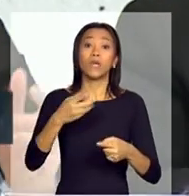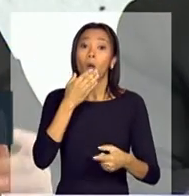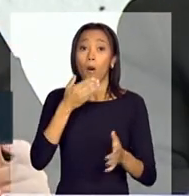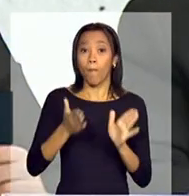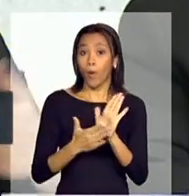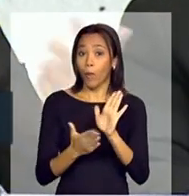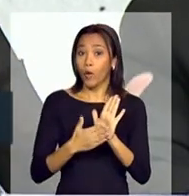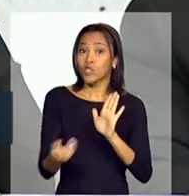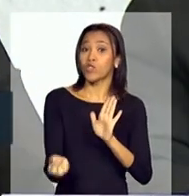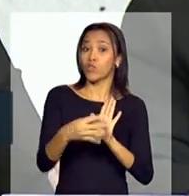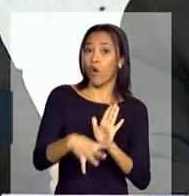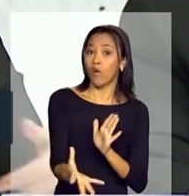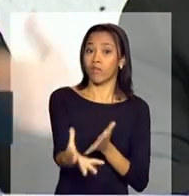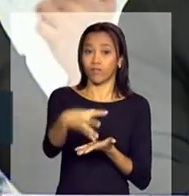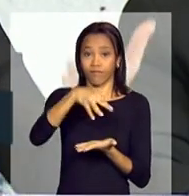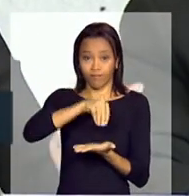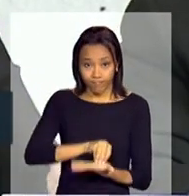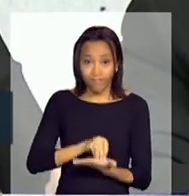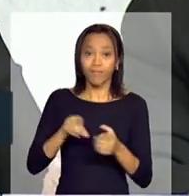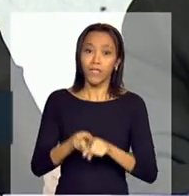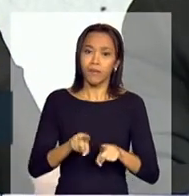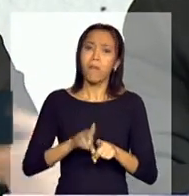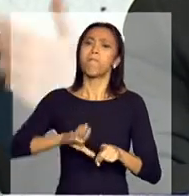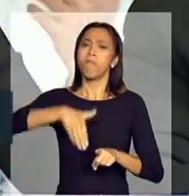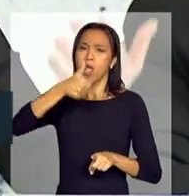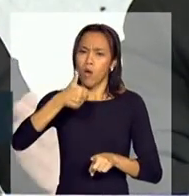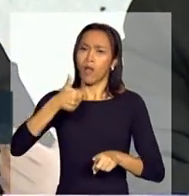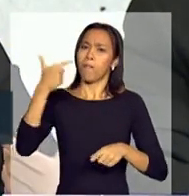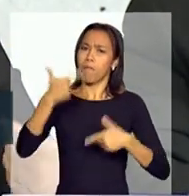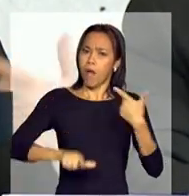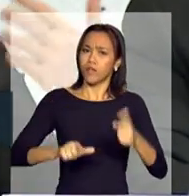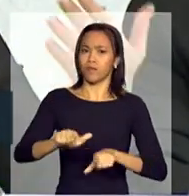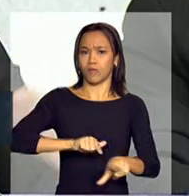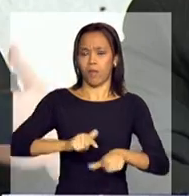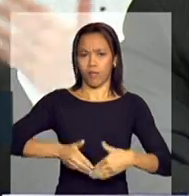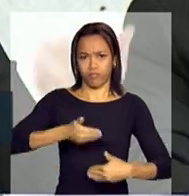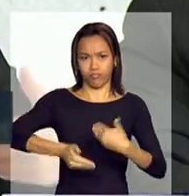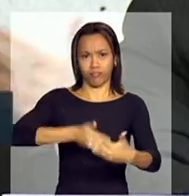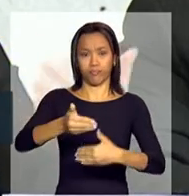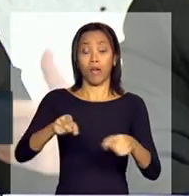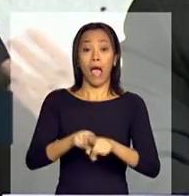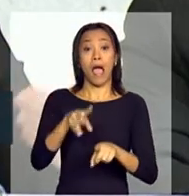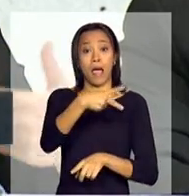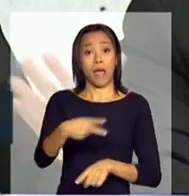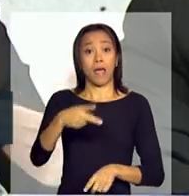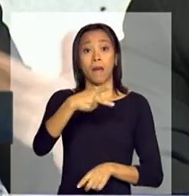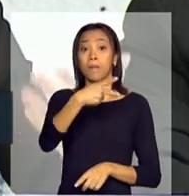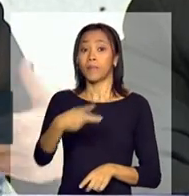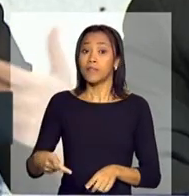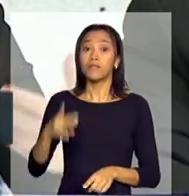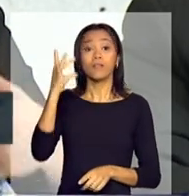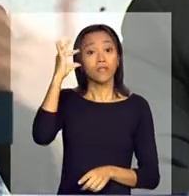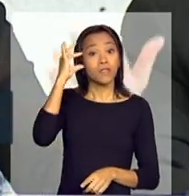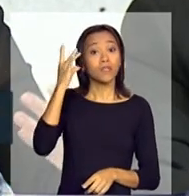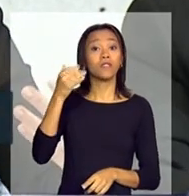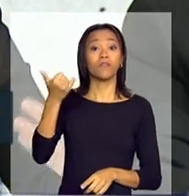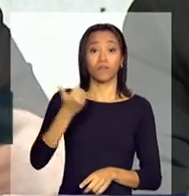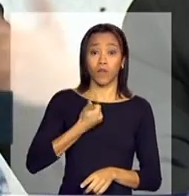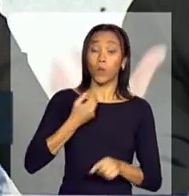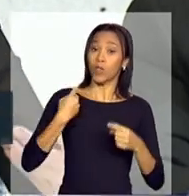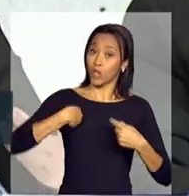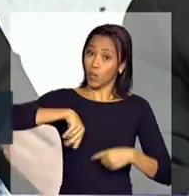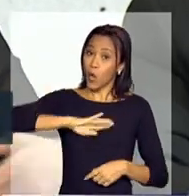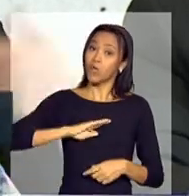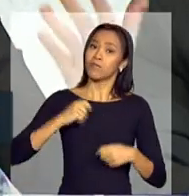Já fizemos muito, temos que melhorar, temos que avançar. A própria presidenta Dilma nos tensiona permanentemente de que estamos